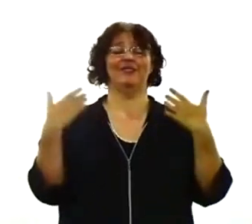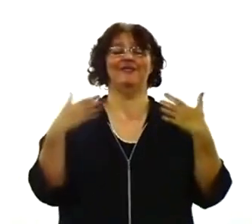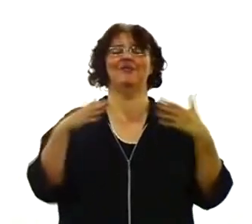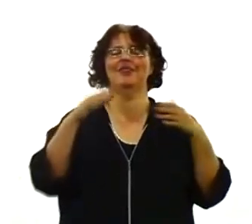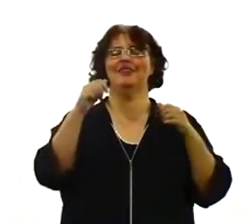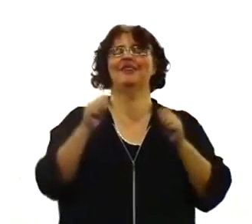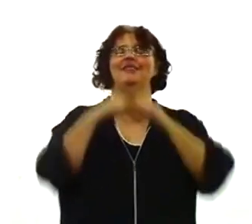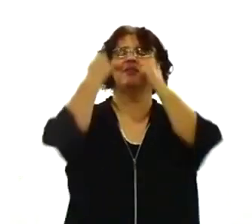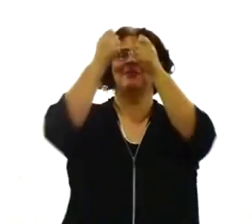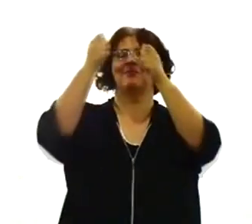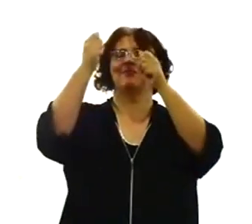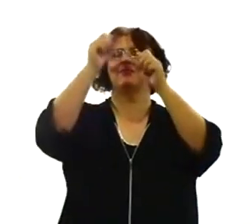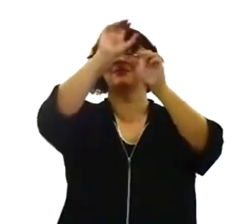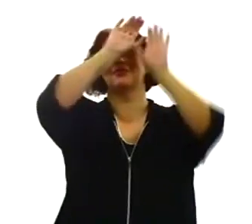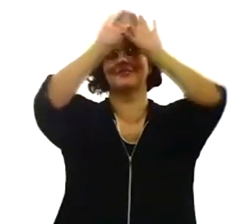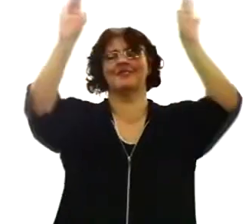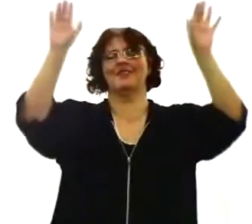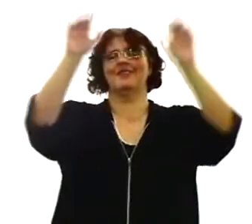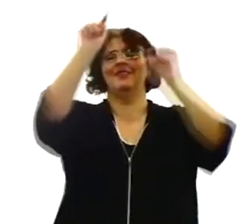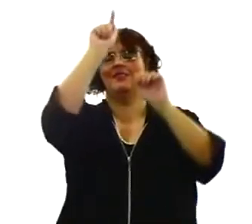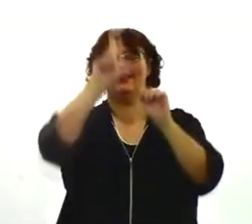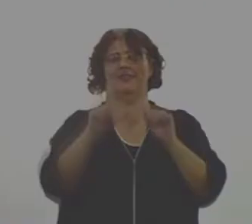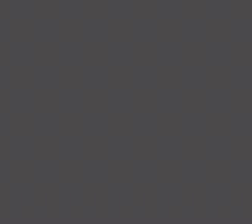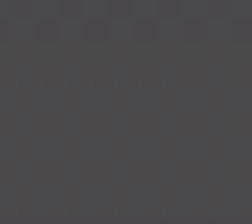em nome de Jesus. Amém.